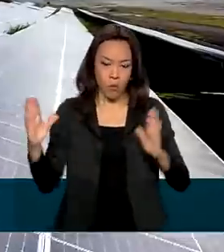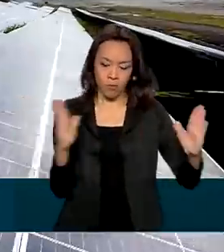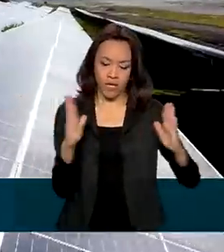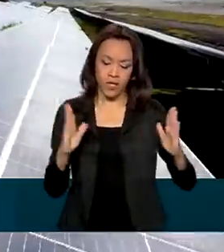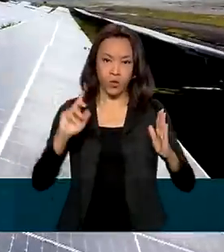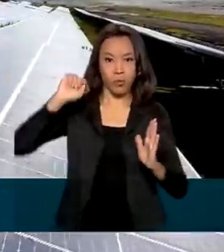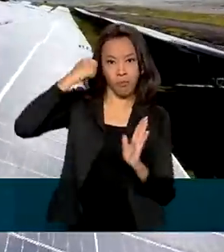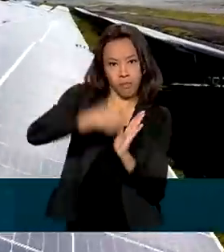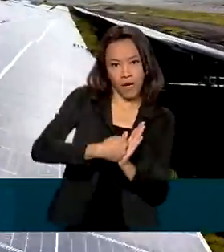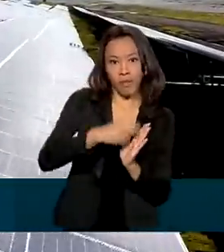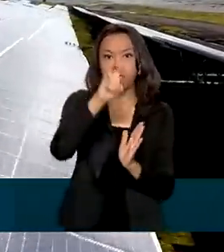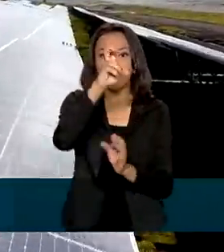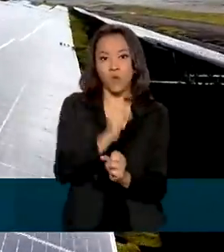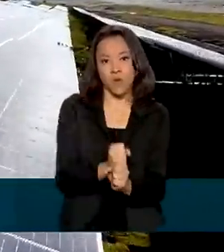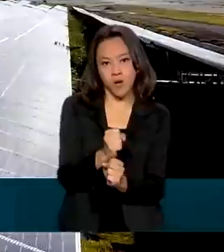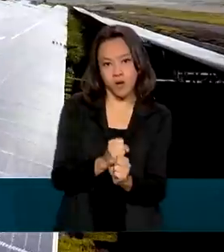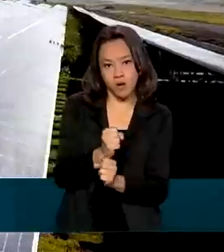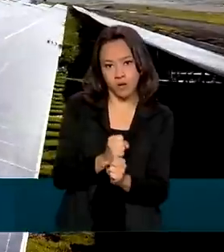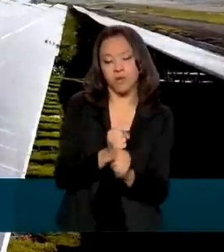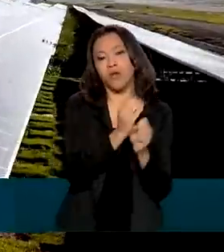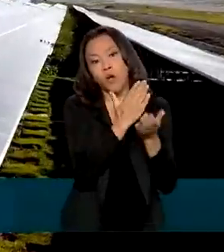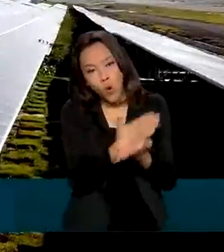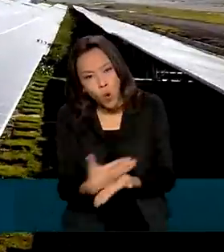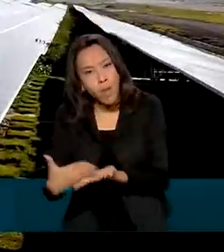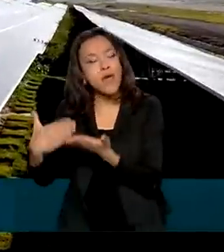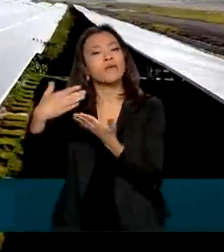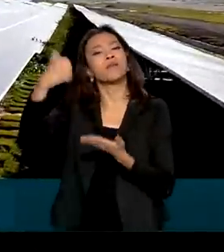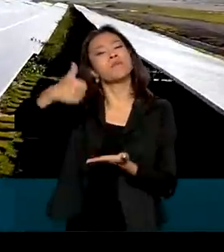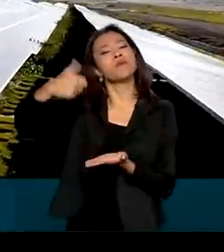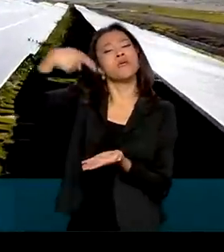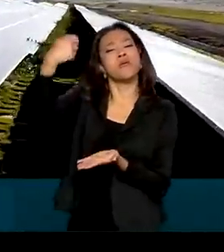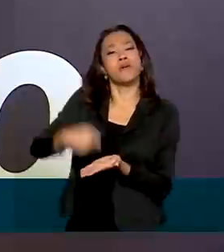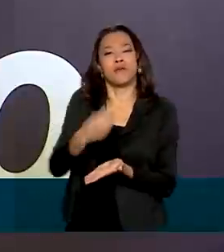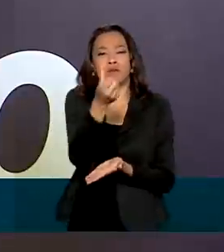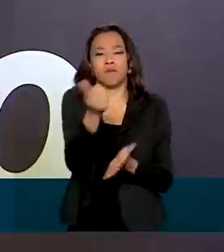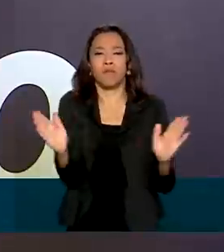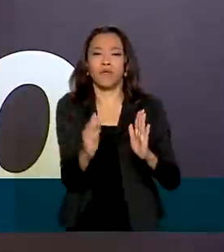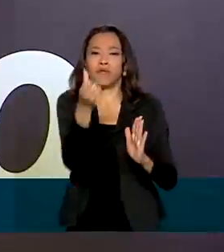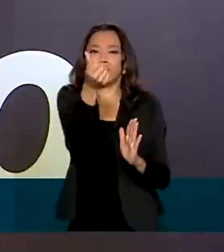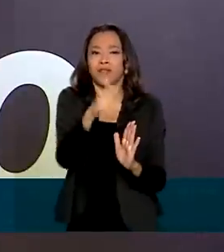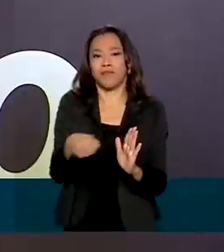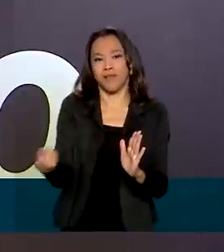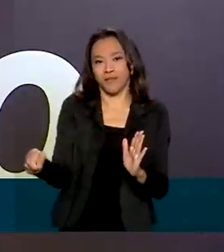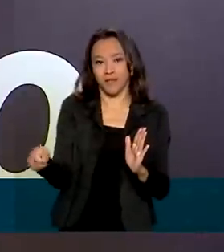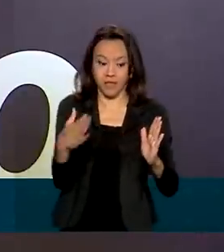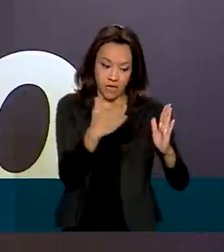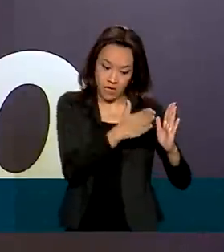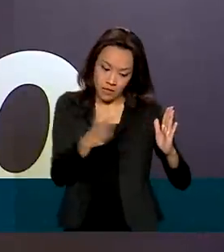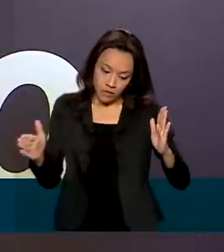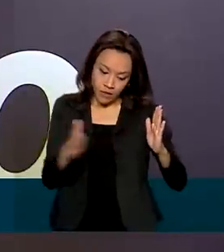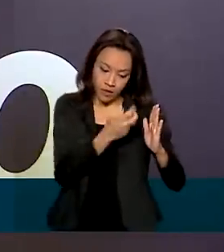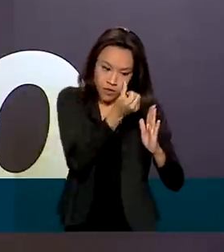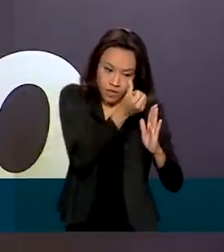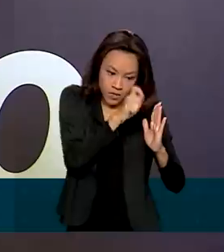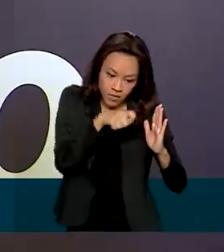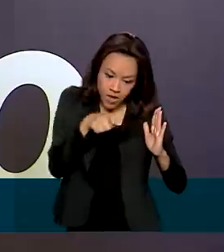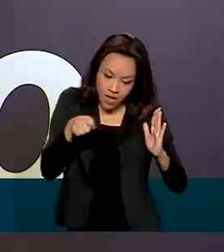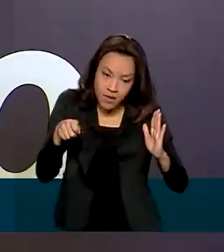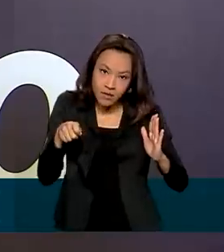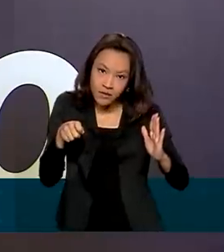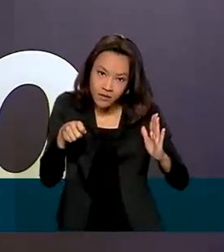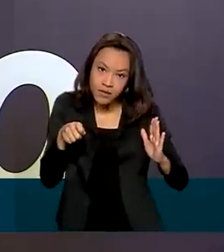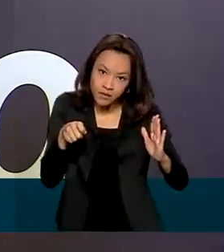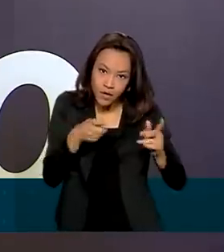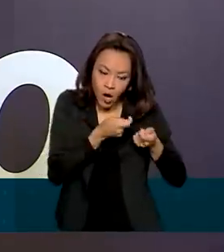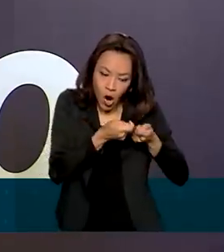com uma carência de até seis meses para pagar a primeira parcela. Nesses seis meses que as pessoas economizam a